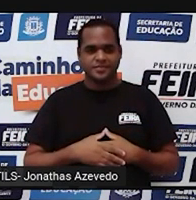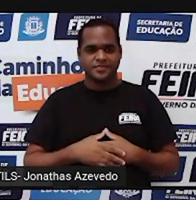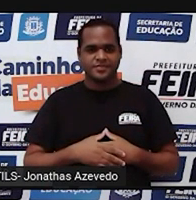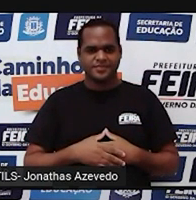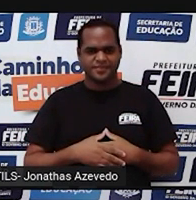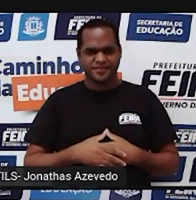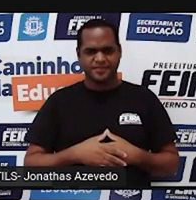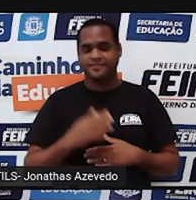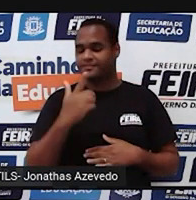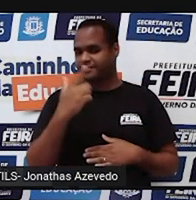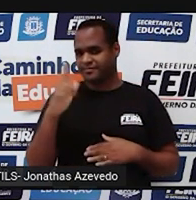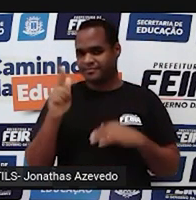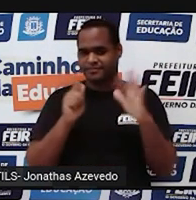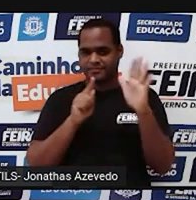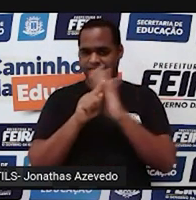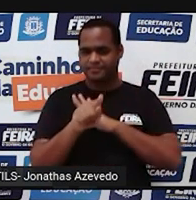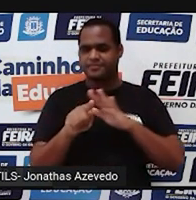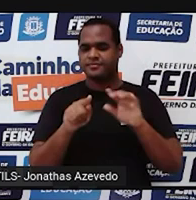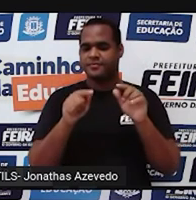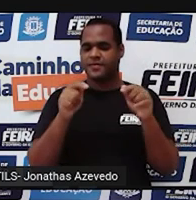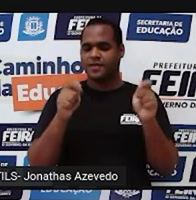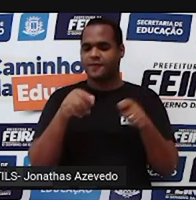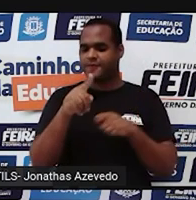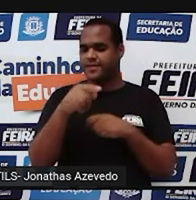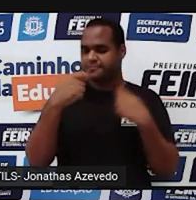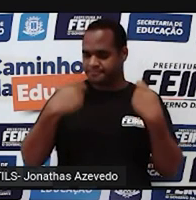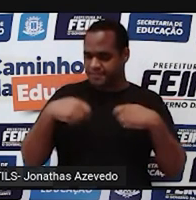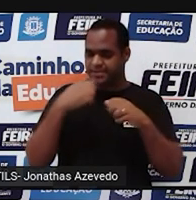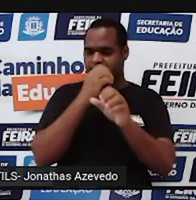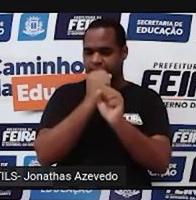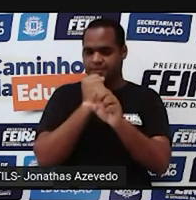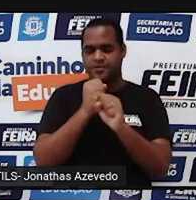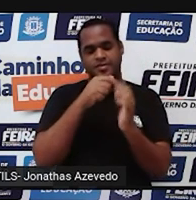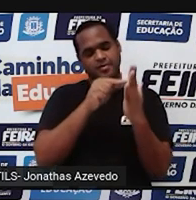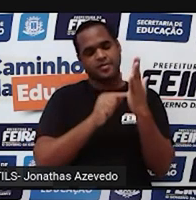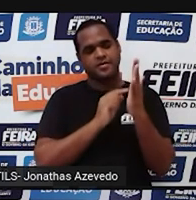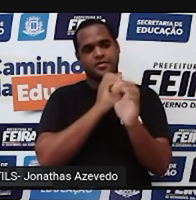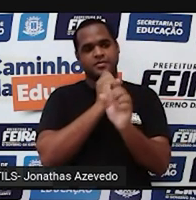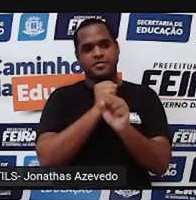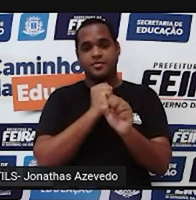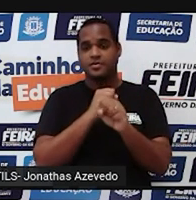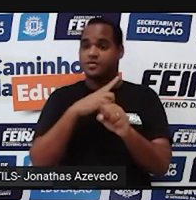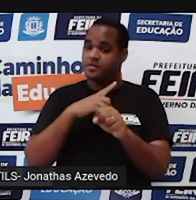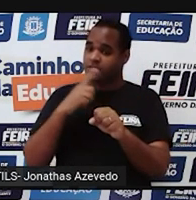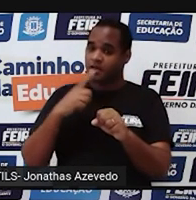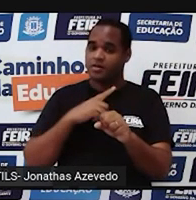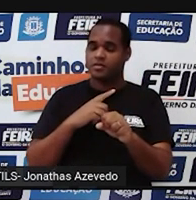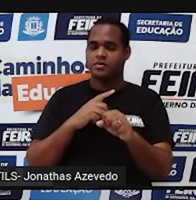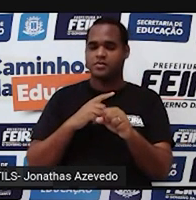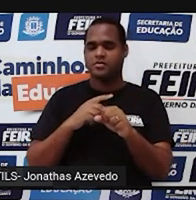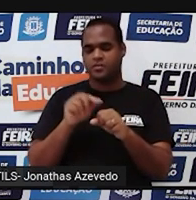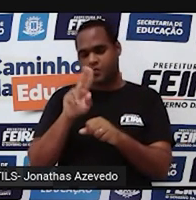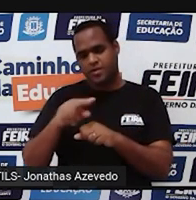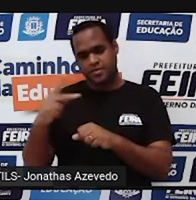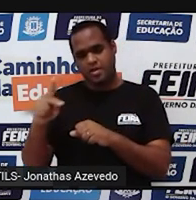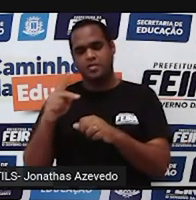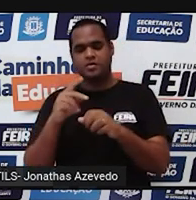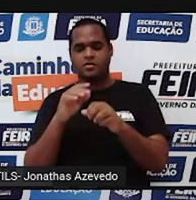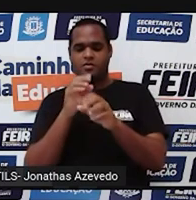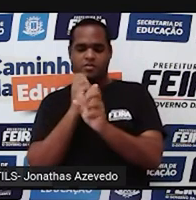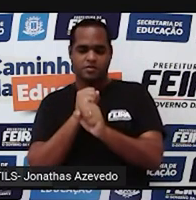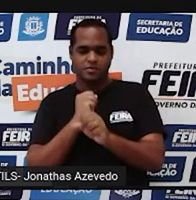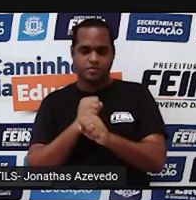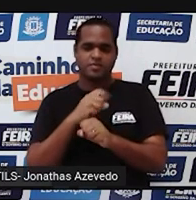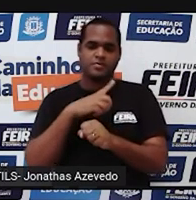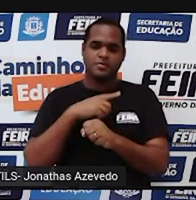Próxima pergunta. Essa você vai precisar da calculadora, porque tem fração. Usando a forma decimal para